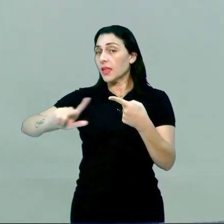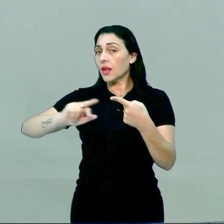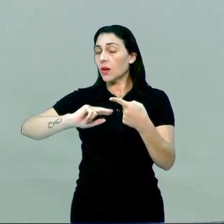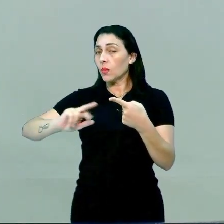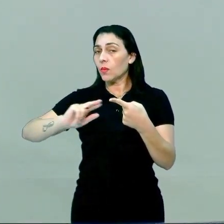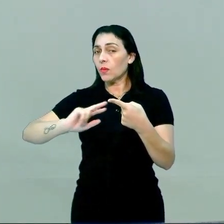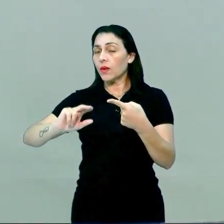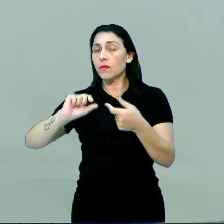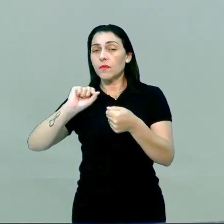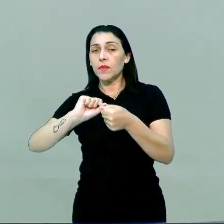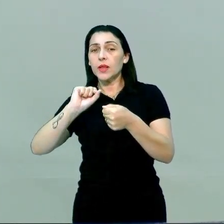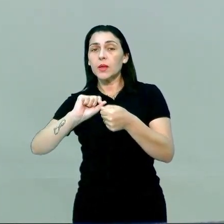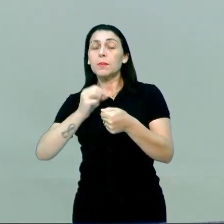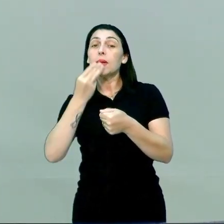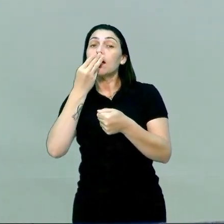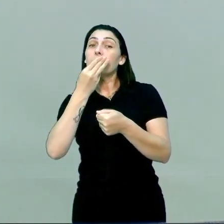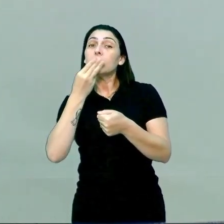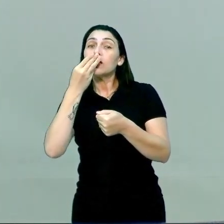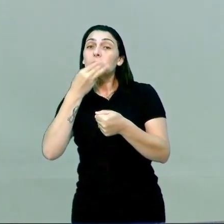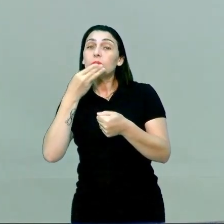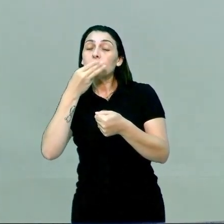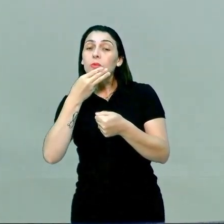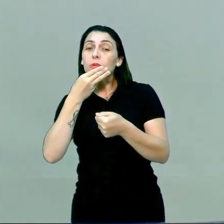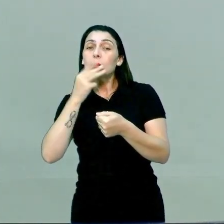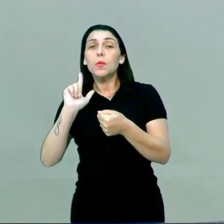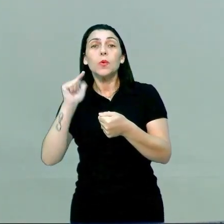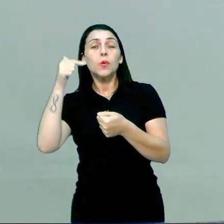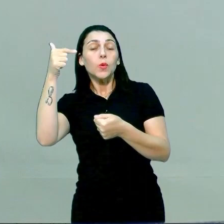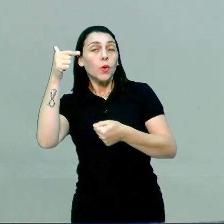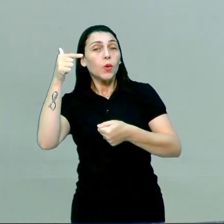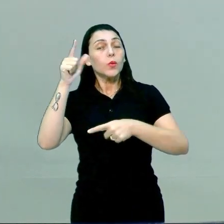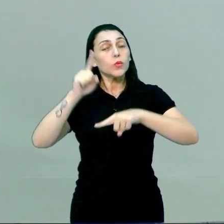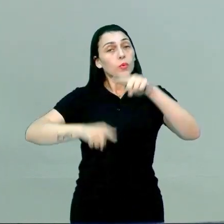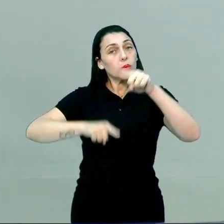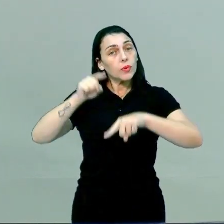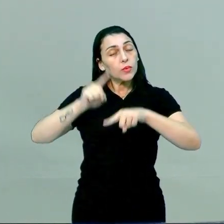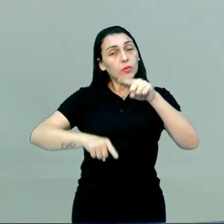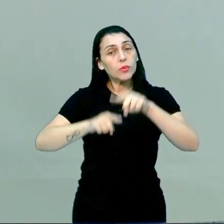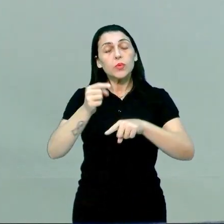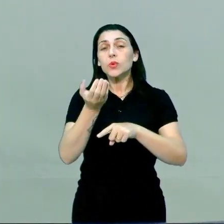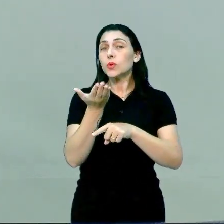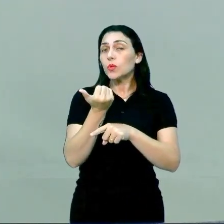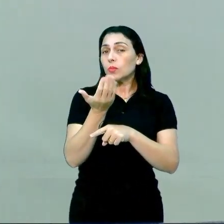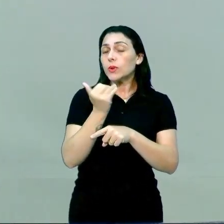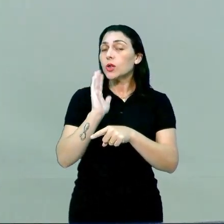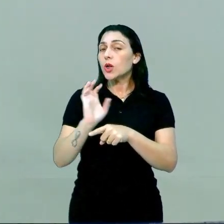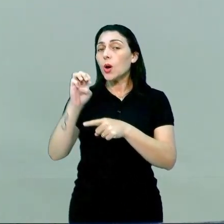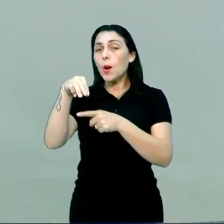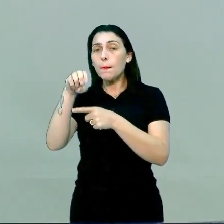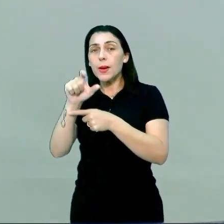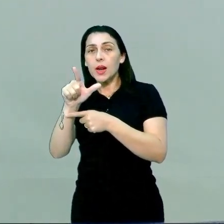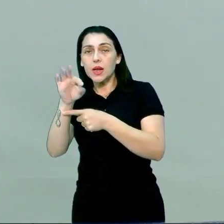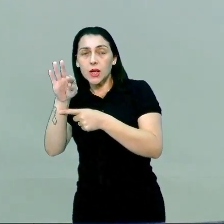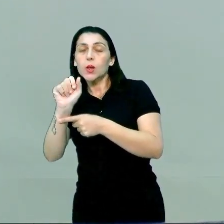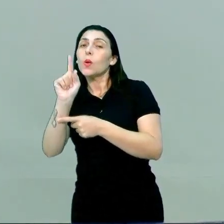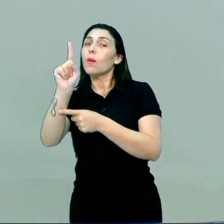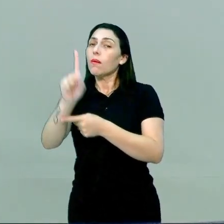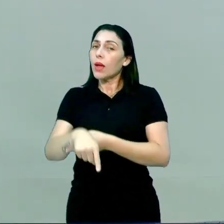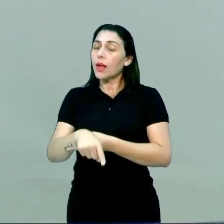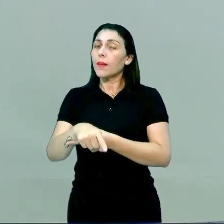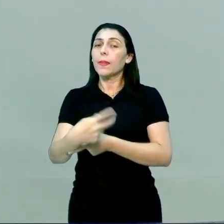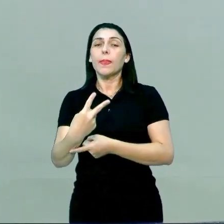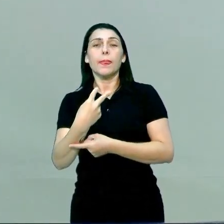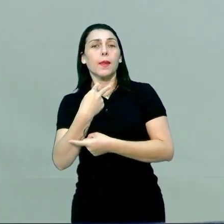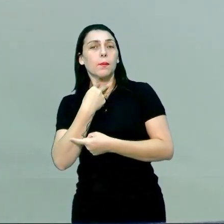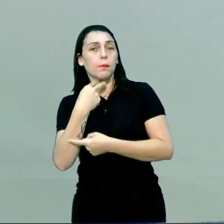ocasionado pela glicose. É por outros motivos. Já o melito é. Então, por isso que ele não pode ser